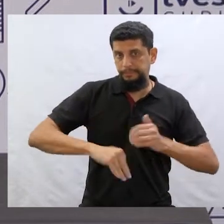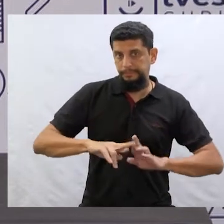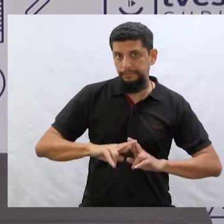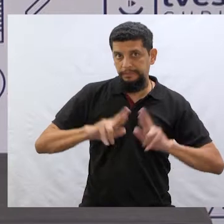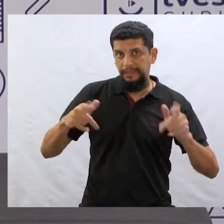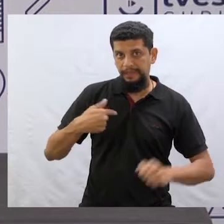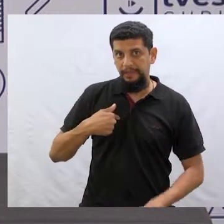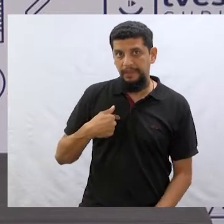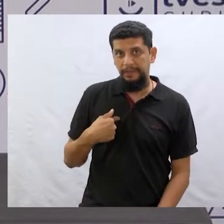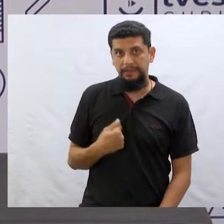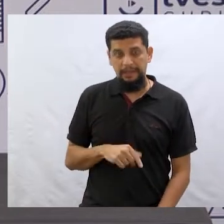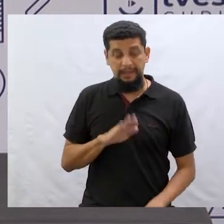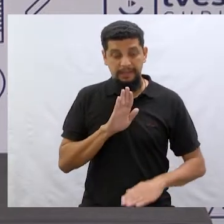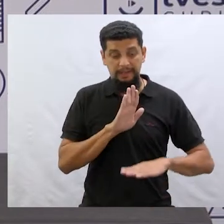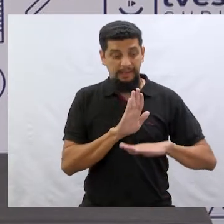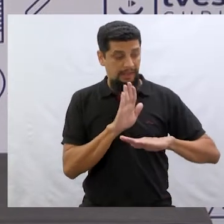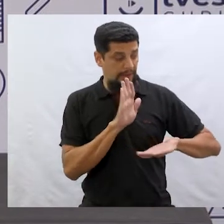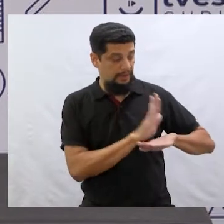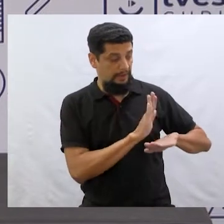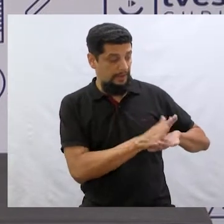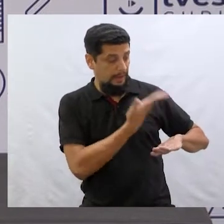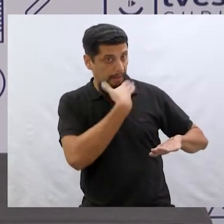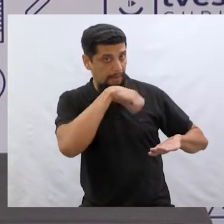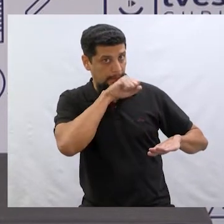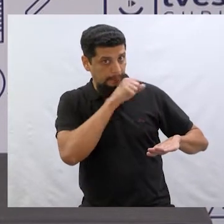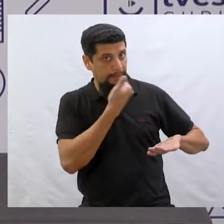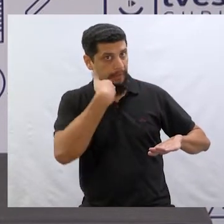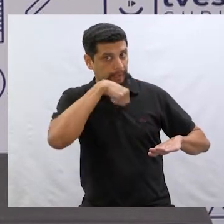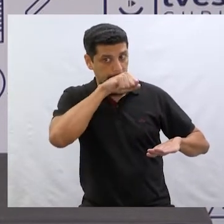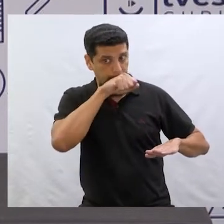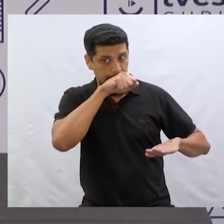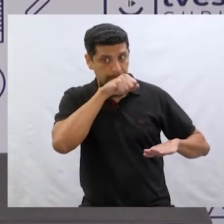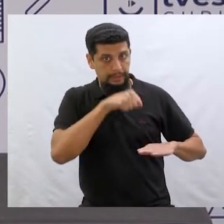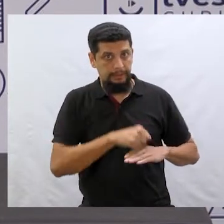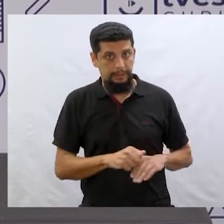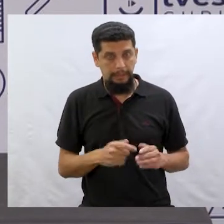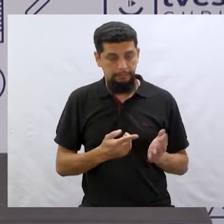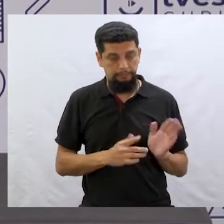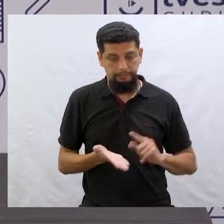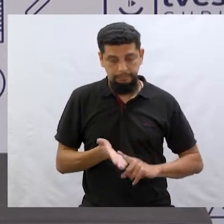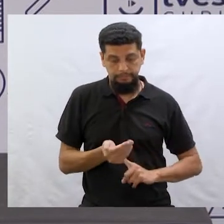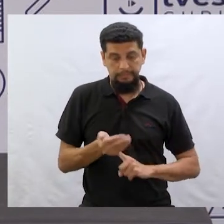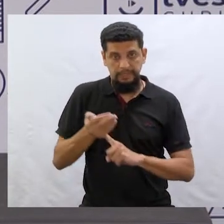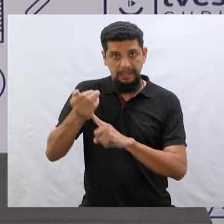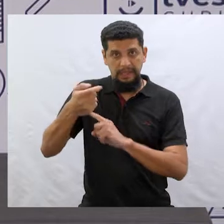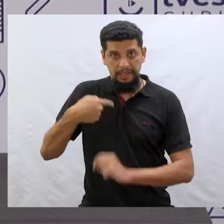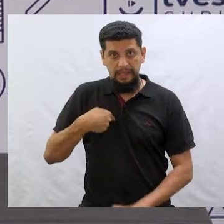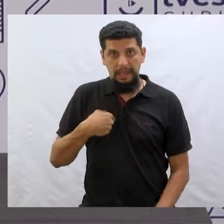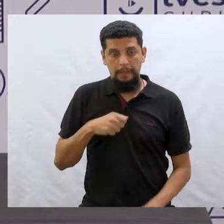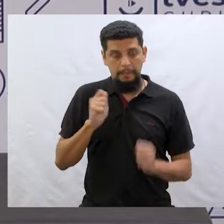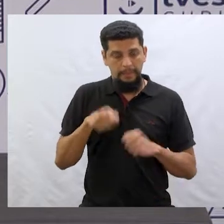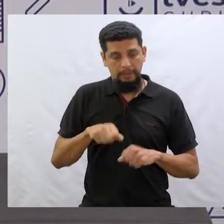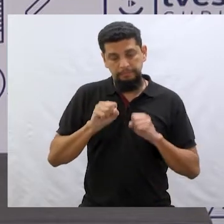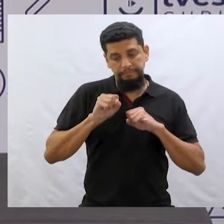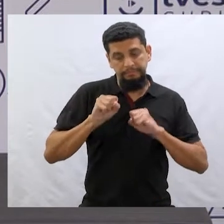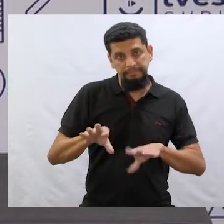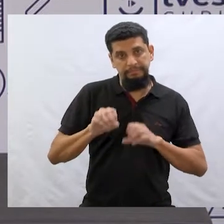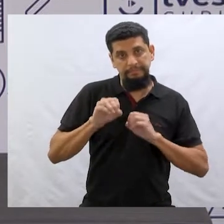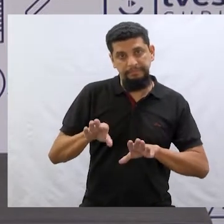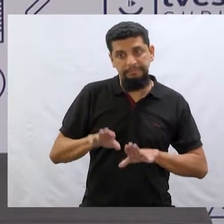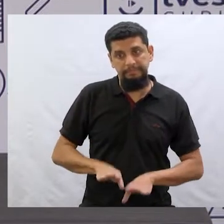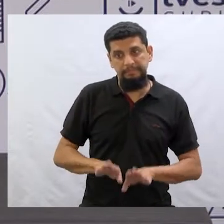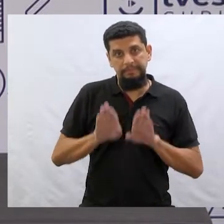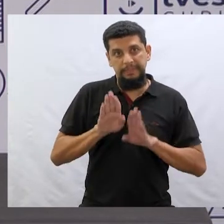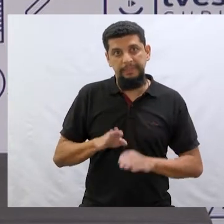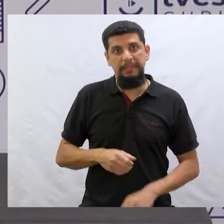diferente. Sou eu que os ajudo, até principalmente na questão de tecnologia. Agora sou eu que posso ensinar para eles.